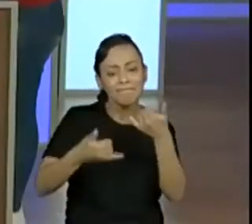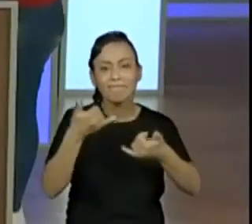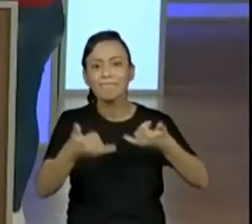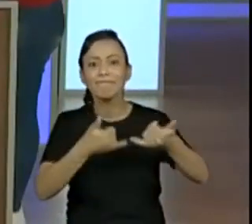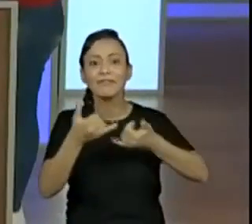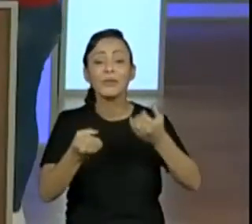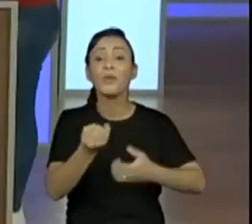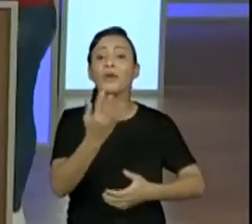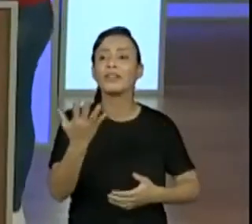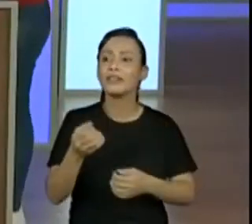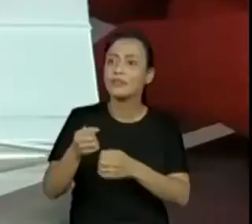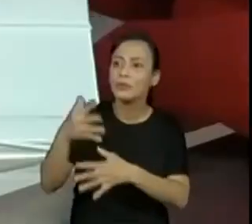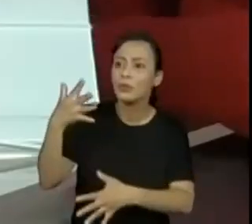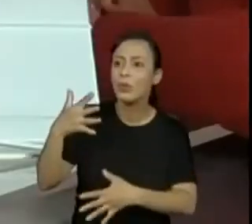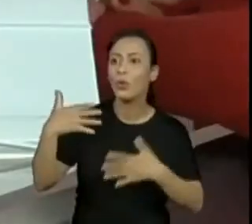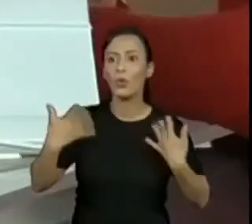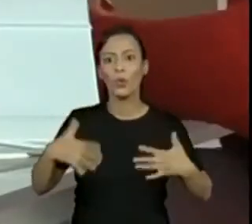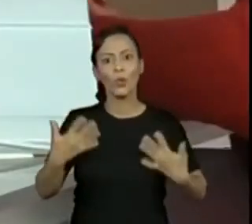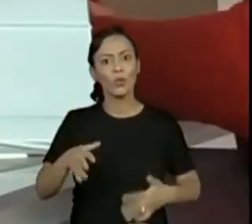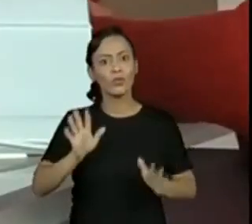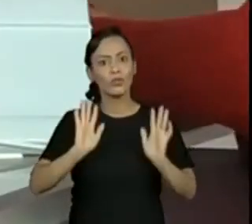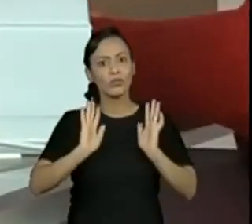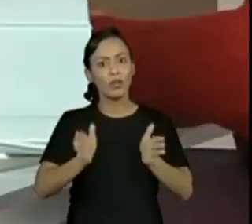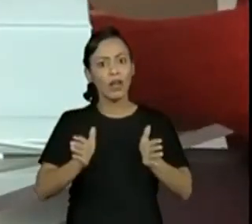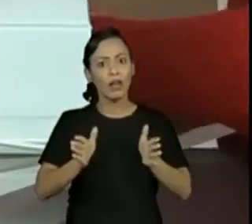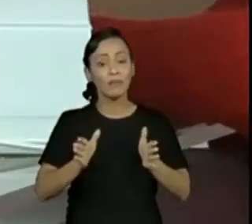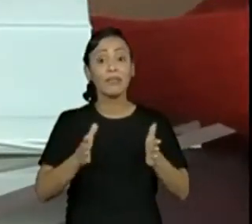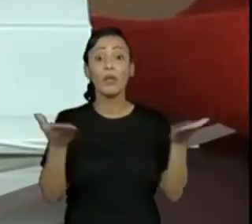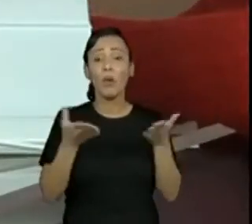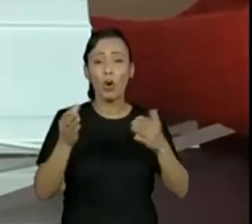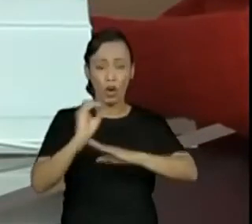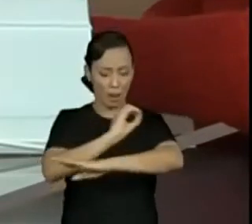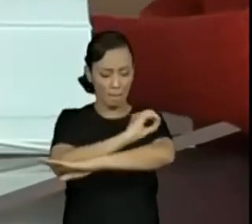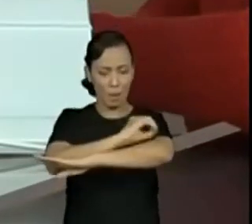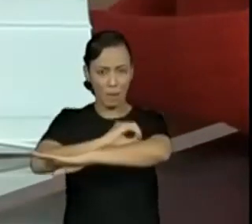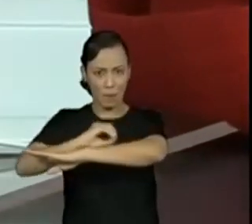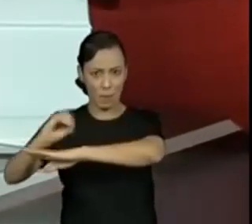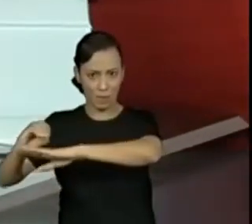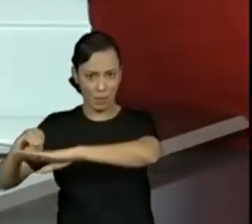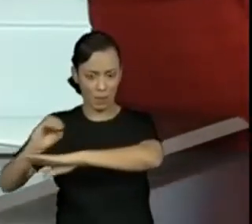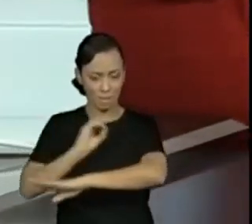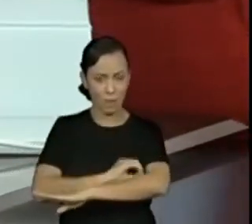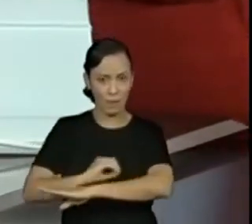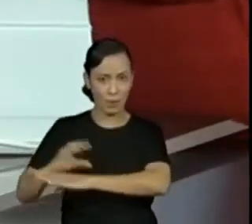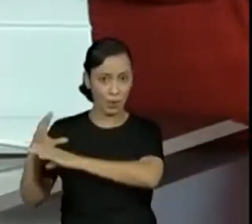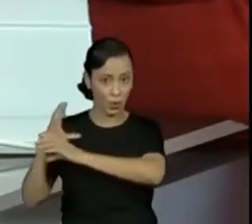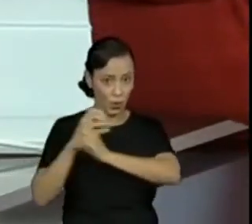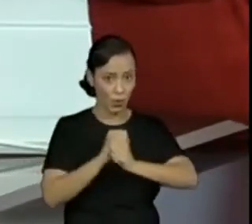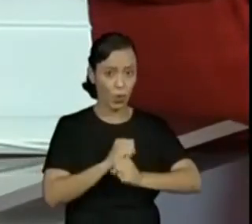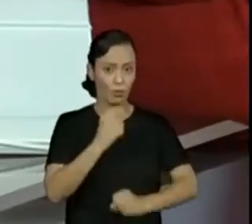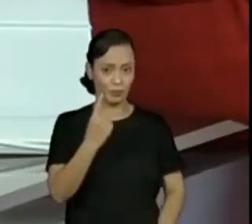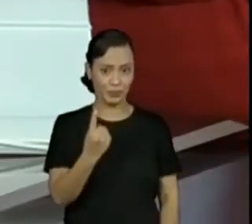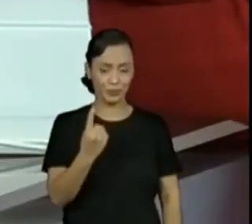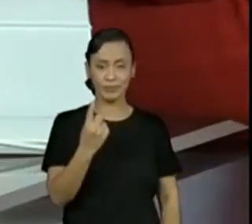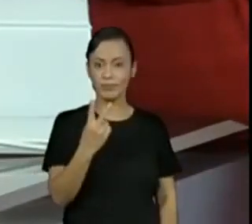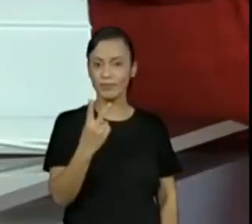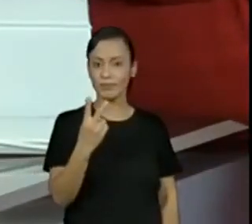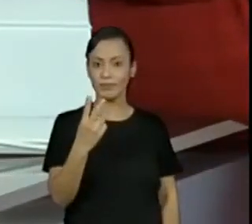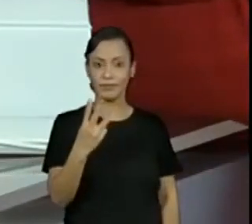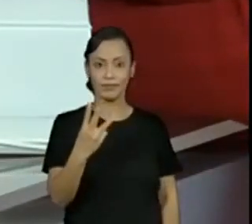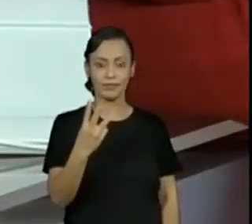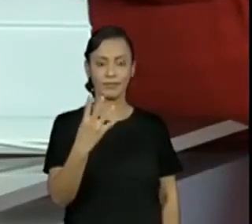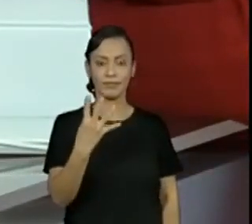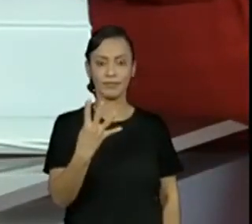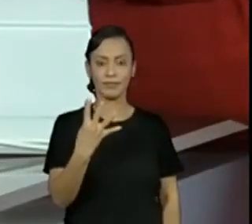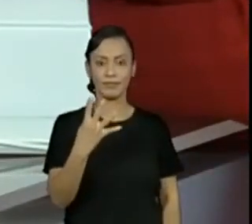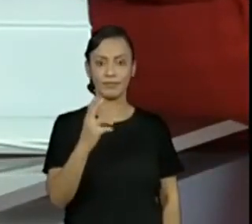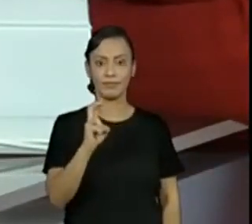Eles já responderam. Nós podemos contar todos os participantes. Vamos lá? Vamos de um em um, primeiro? Então, um, dois, três,